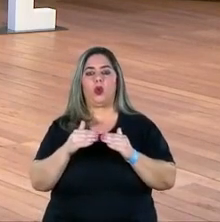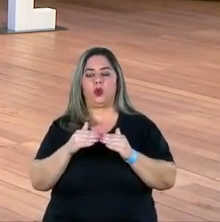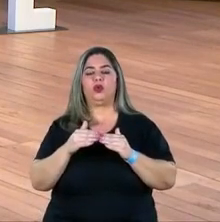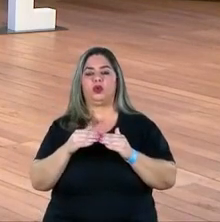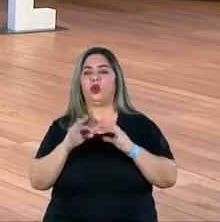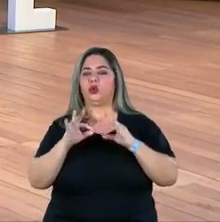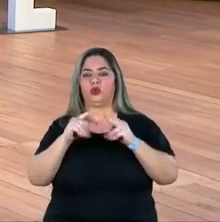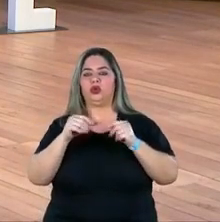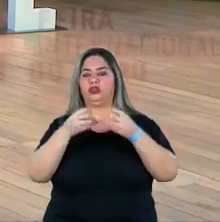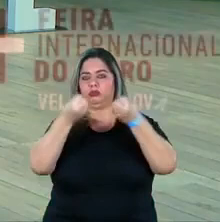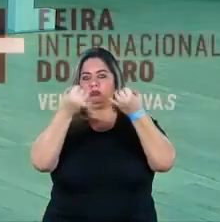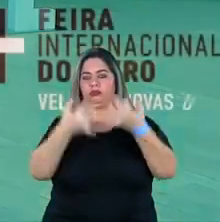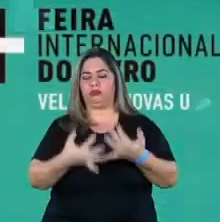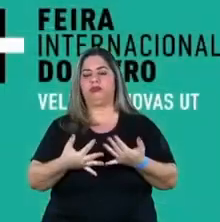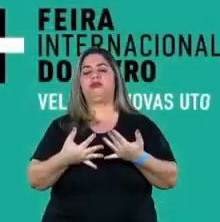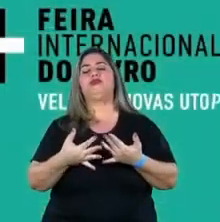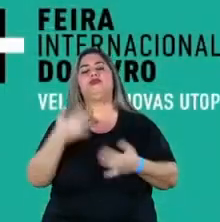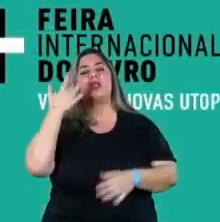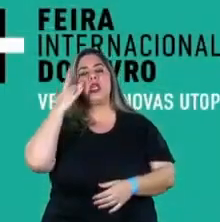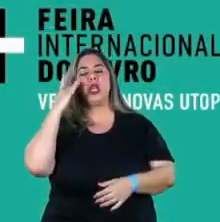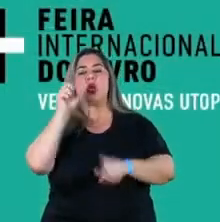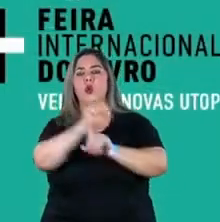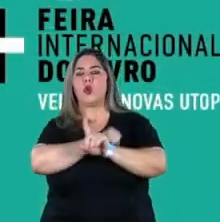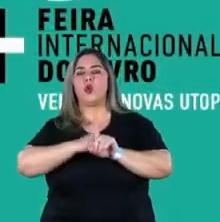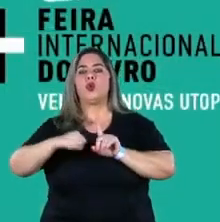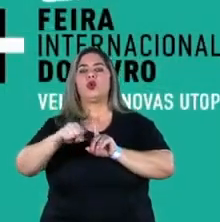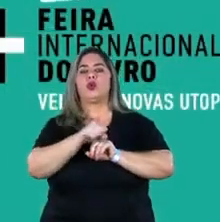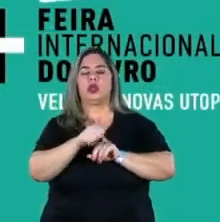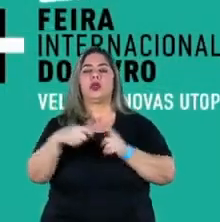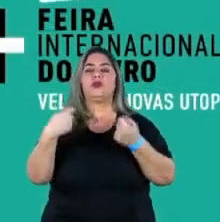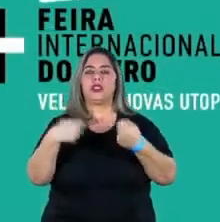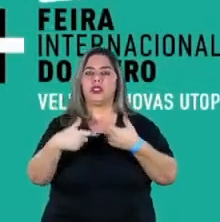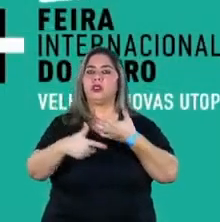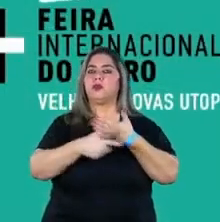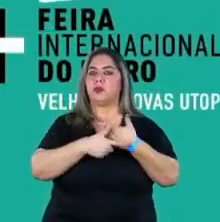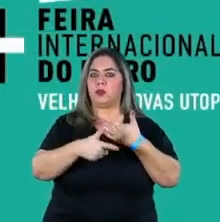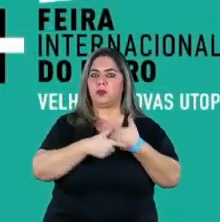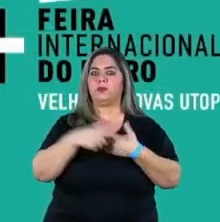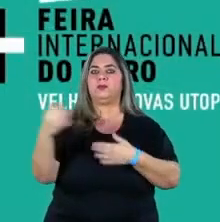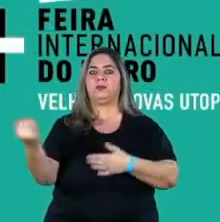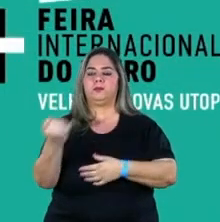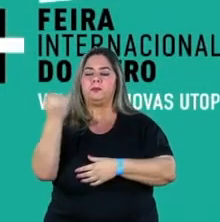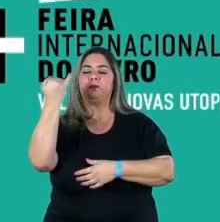observações e acho que a sociedade realmente tem um papel importante